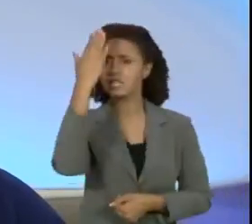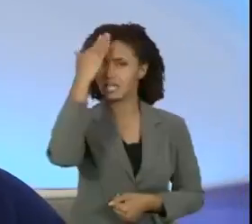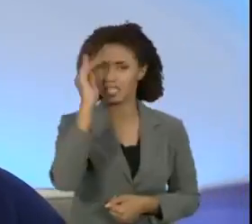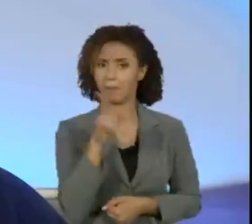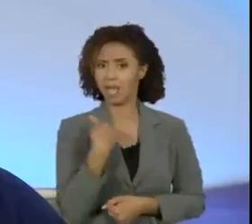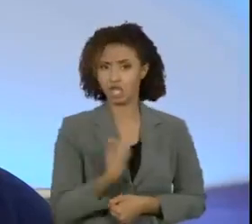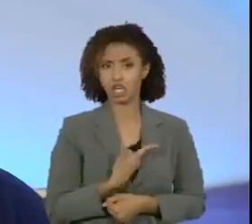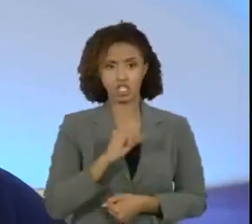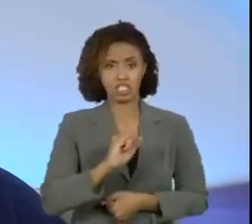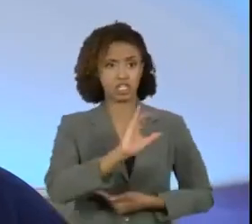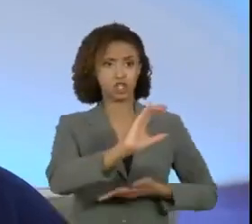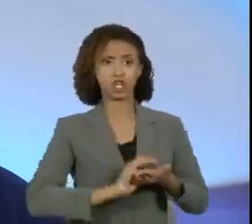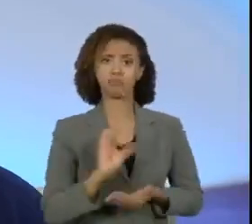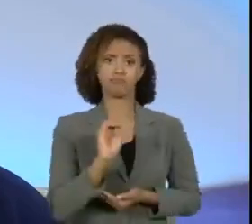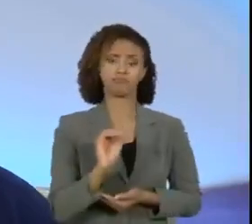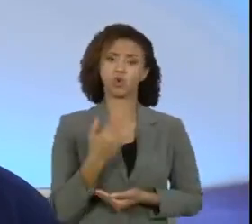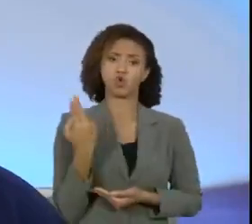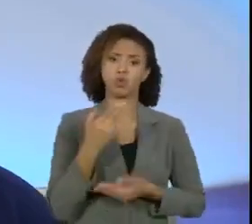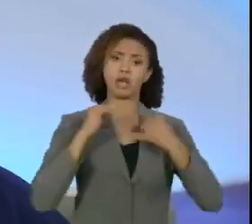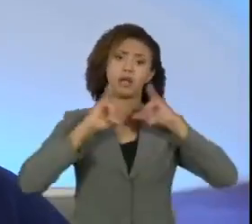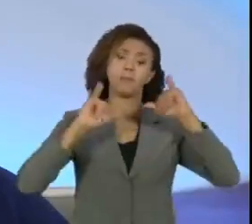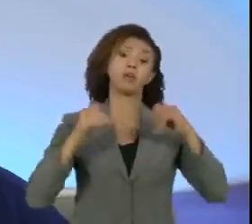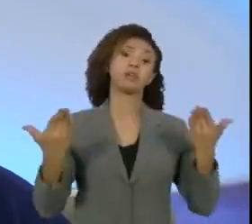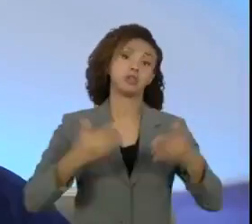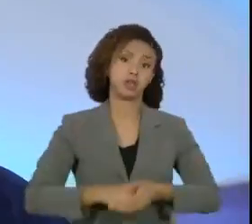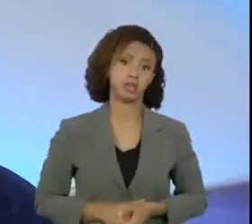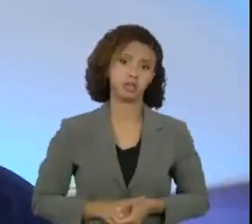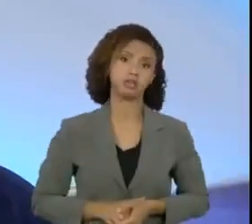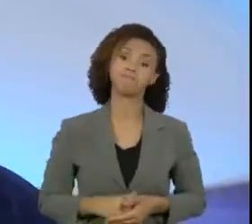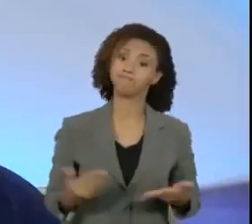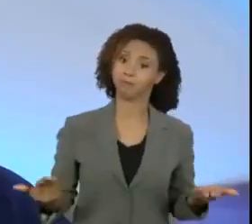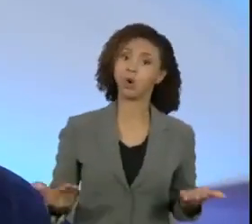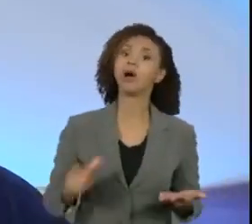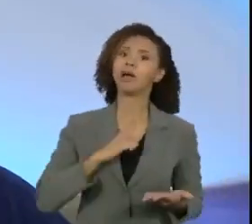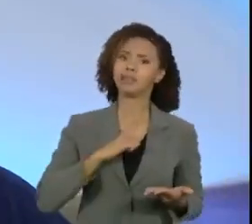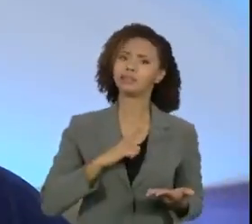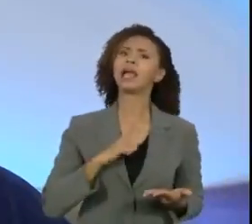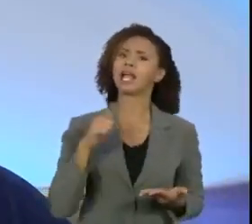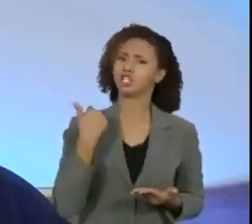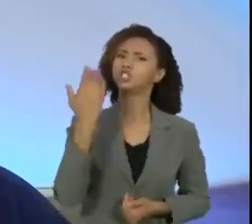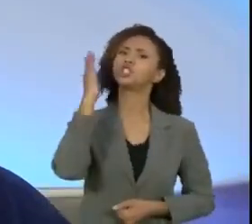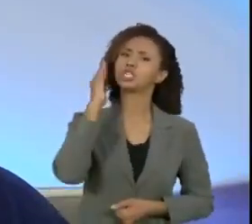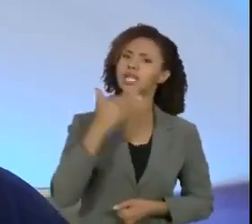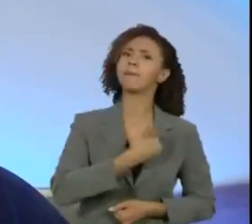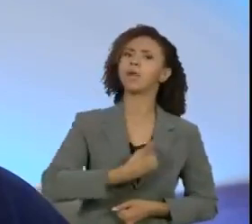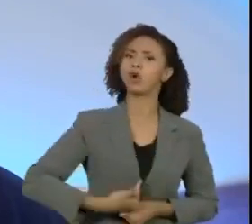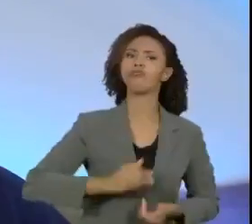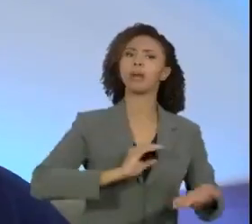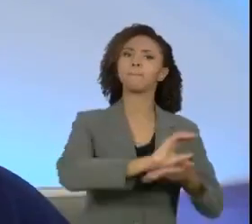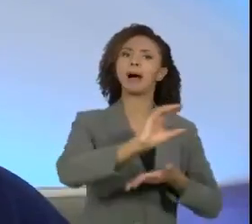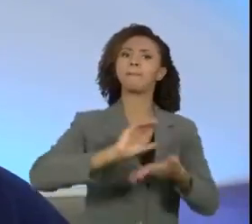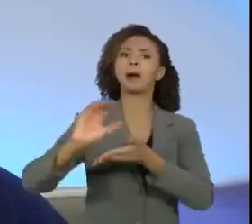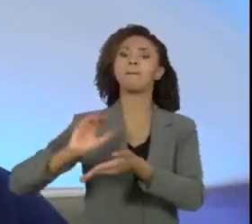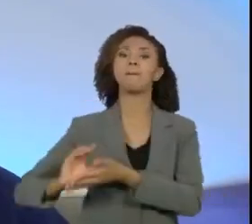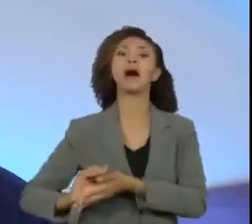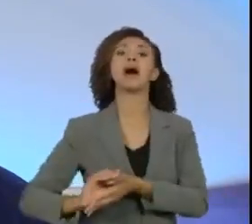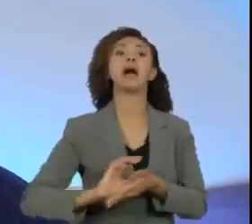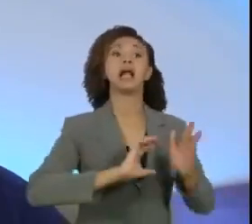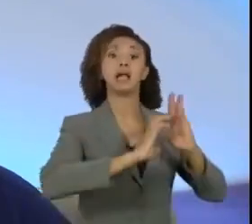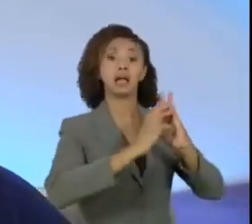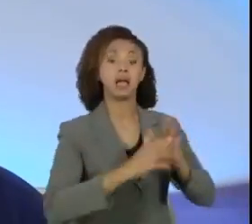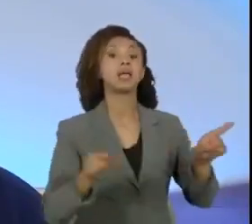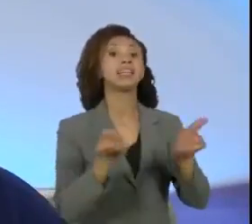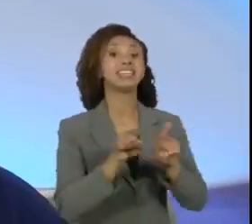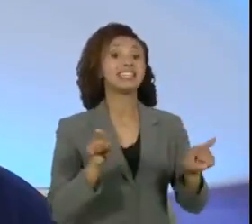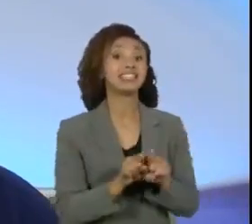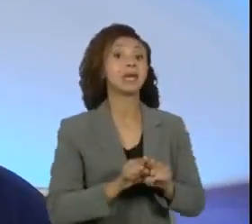fazer campanha, então isso significa que esses partidos estavam privilegiando ainda somente candidatos e candidatas brancas,